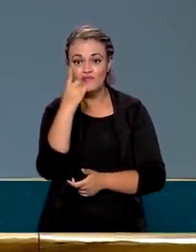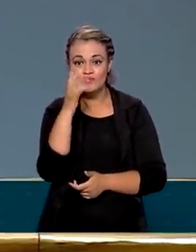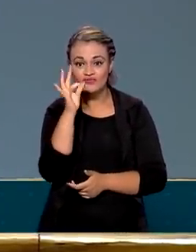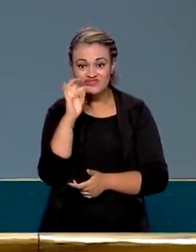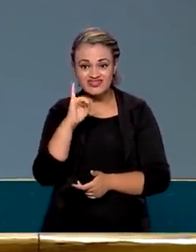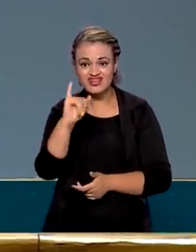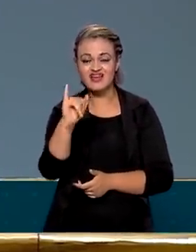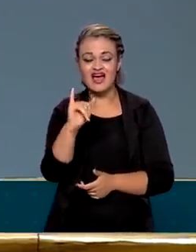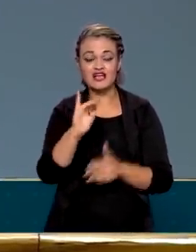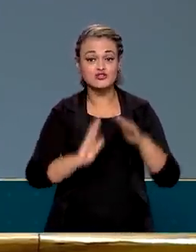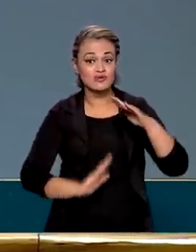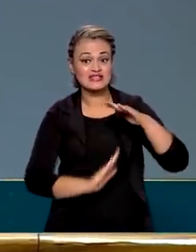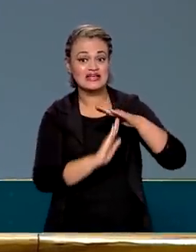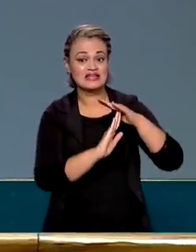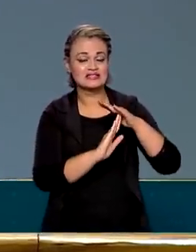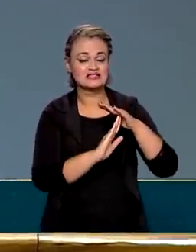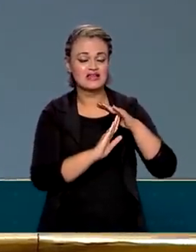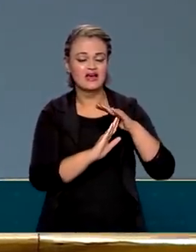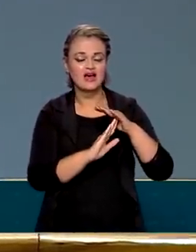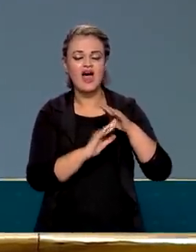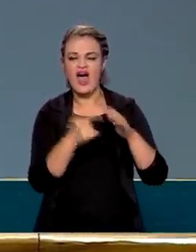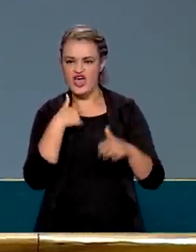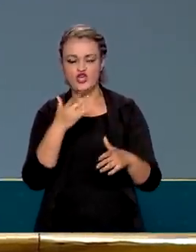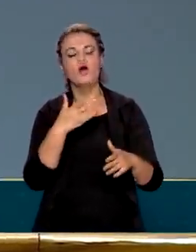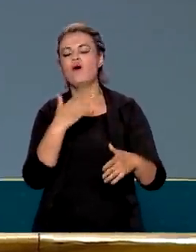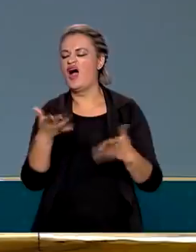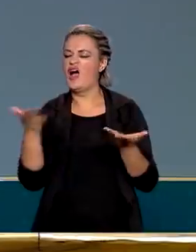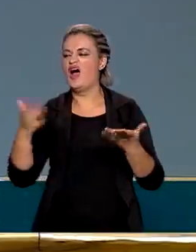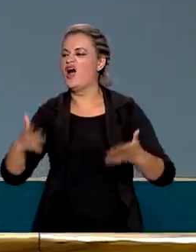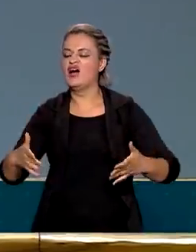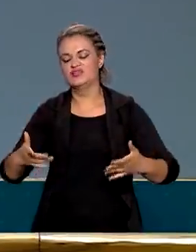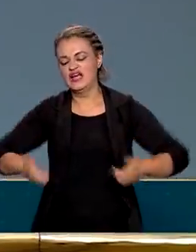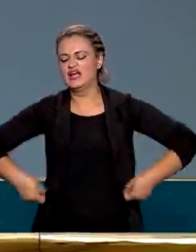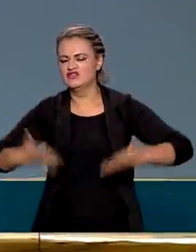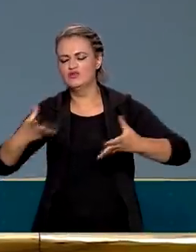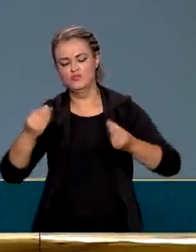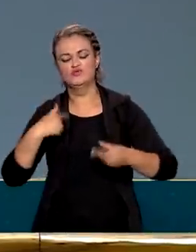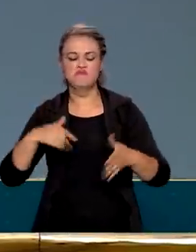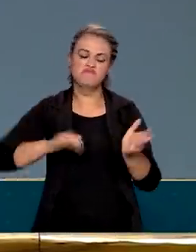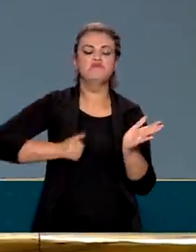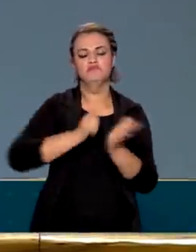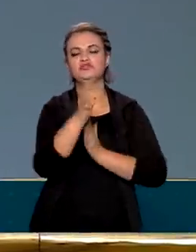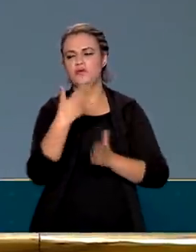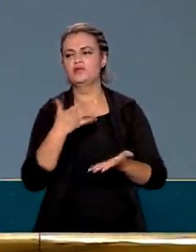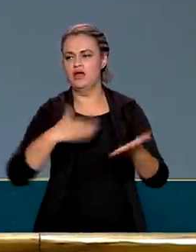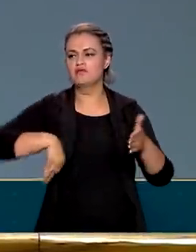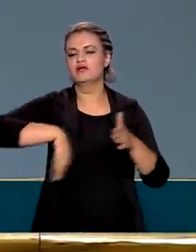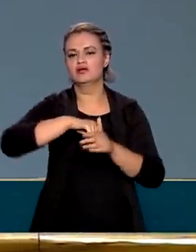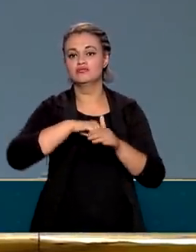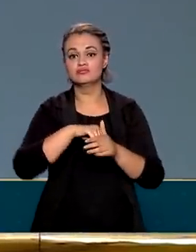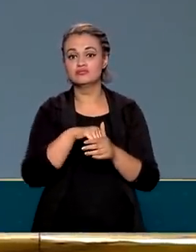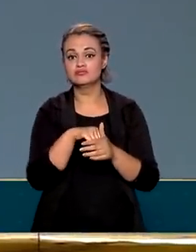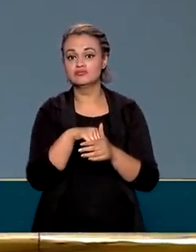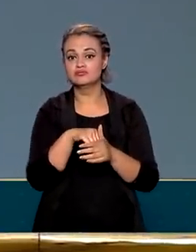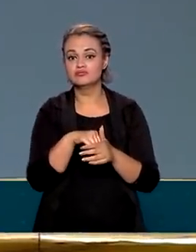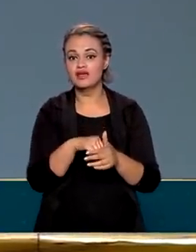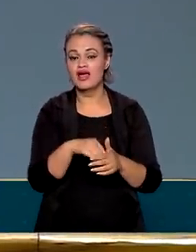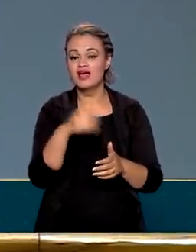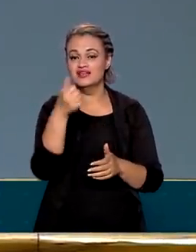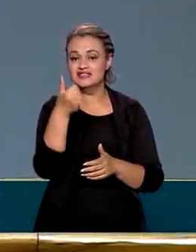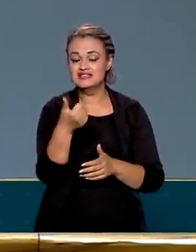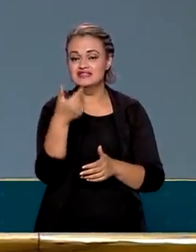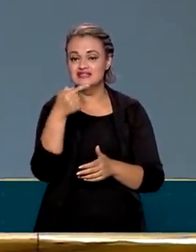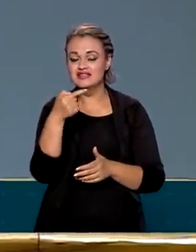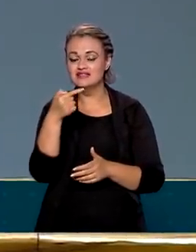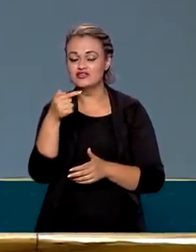Nós podemos gastar 30 bilhões a mais, eu devo pedir demissão porque nós estamos gastando 30 bilhões a mais, porque nós vamos terminar o governo em vez de com 17,5 de